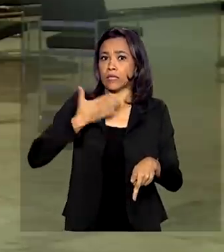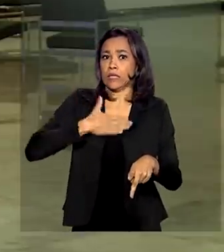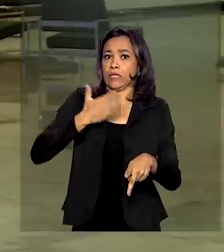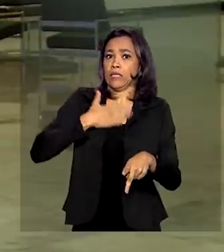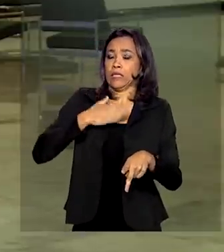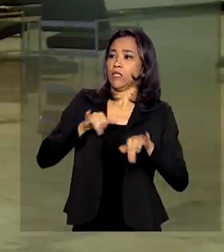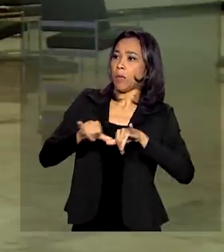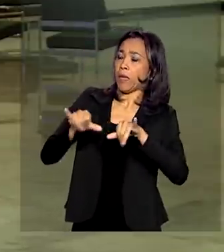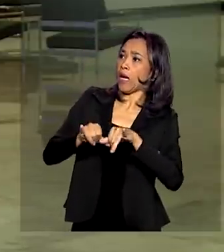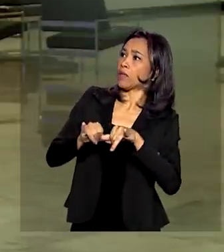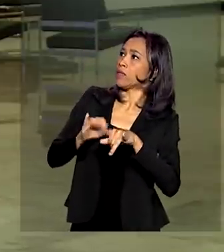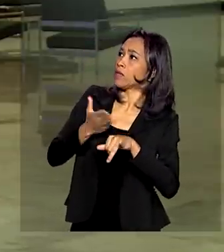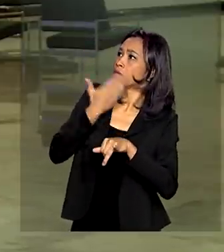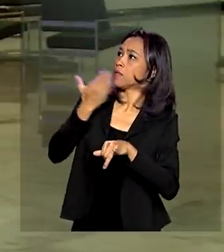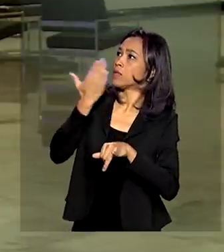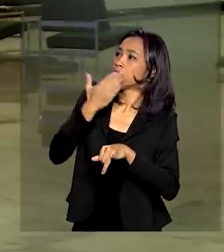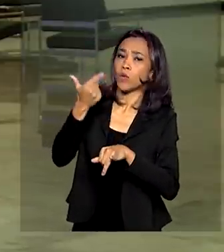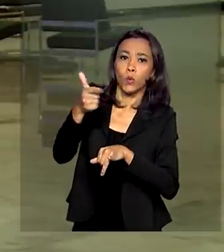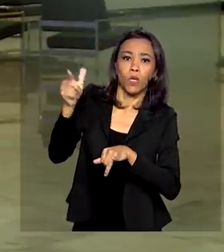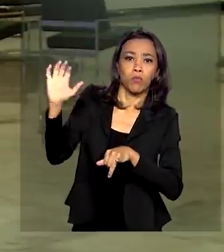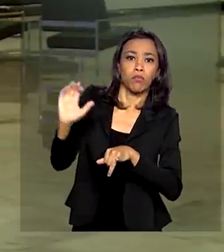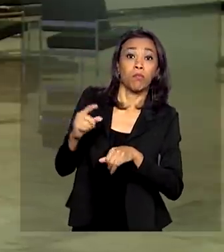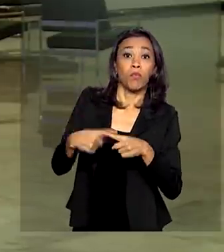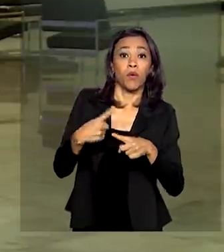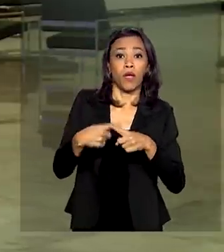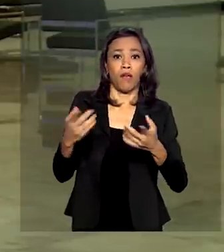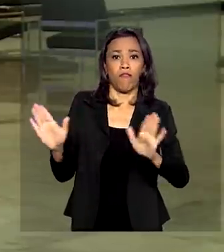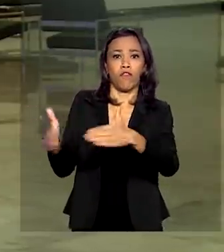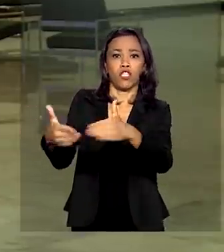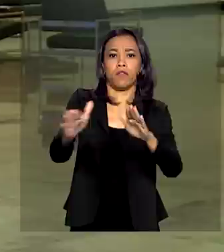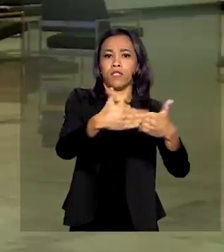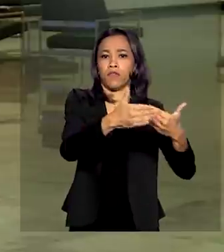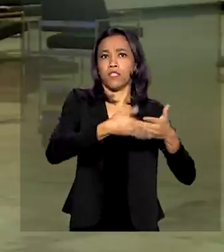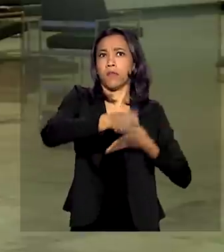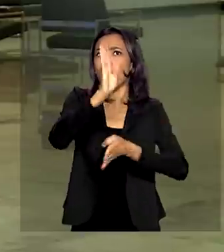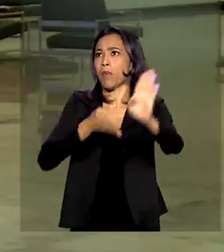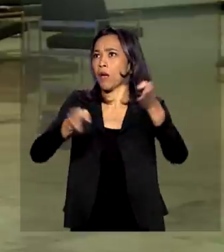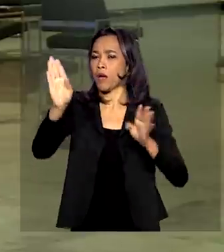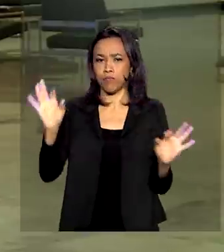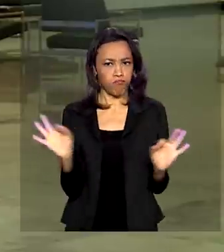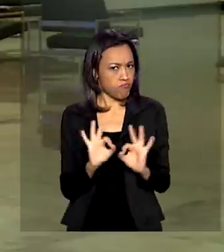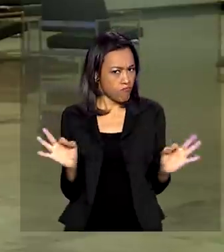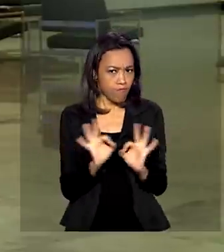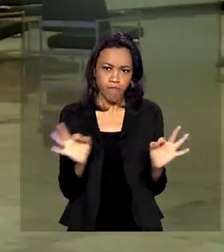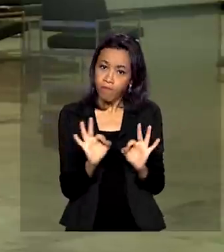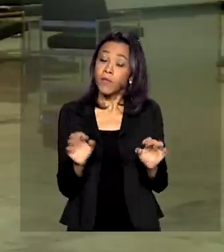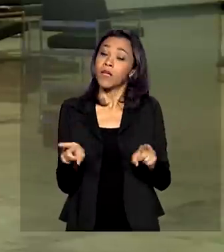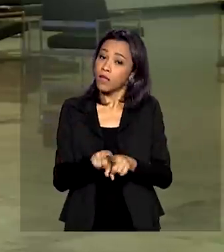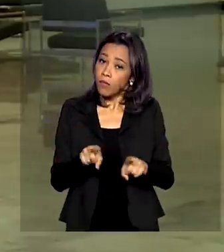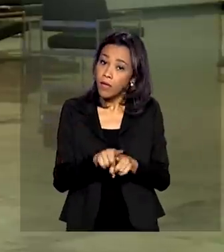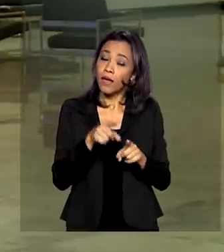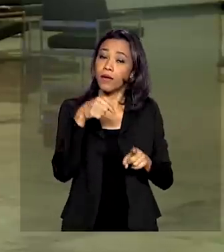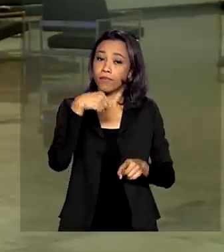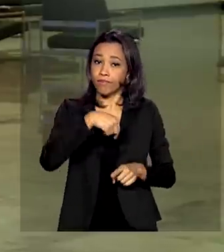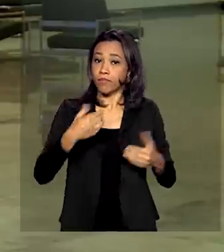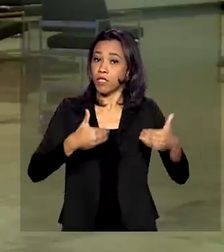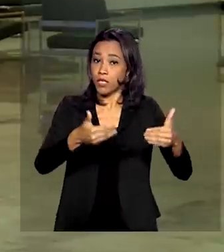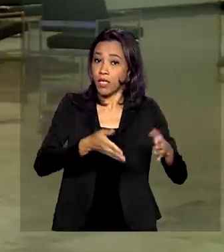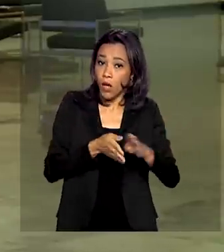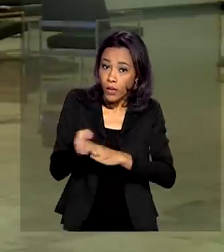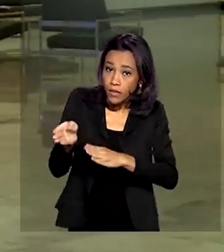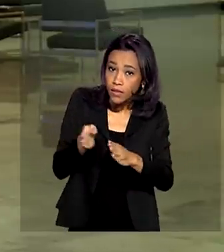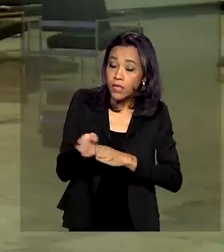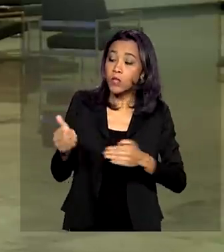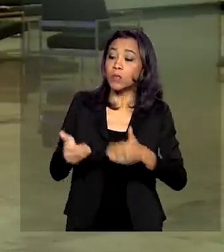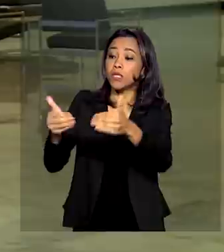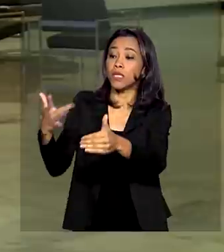dos mercados vazias por conta de rodovias fechadas. A pasta também está auxiliando o Ministério da Saúde no